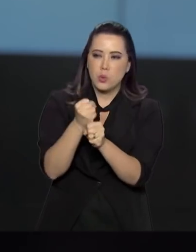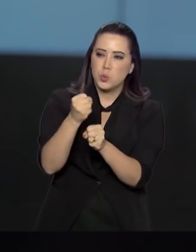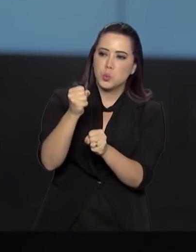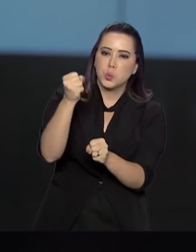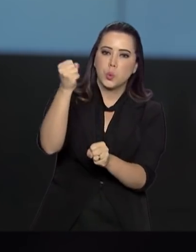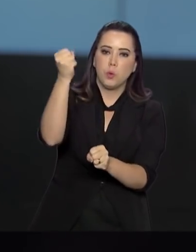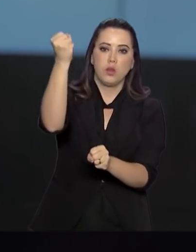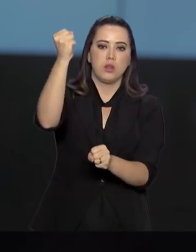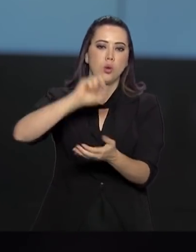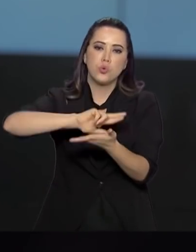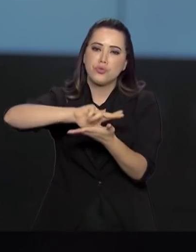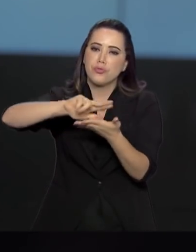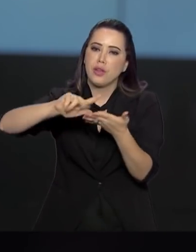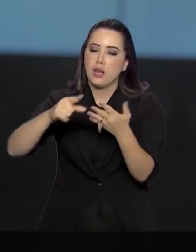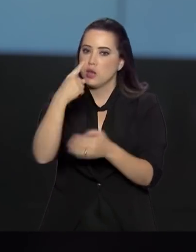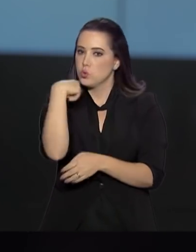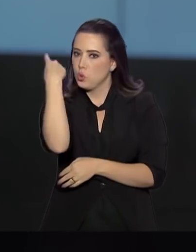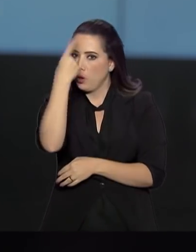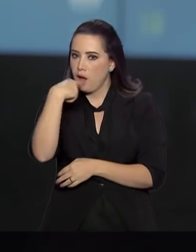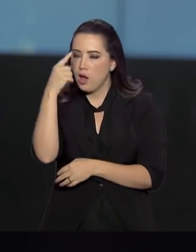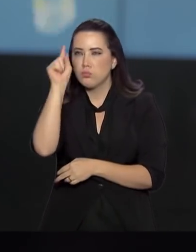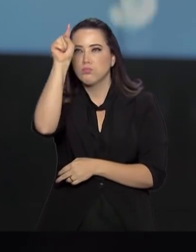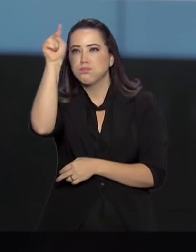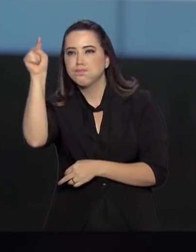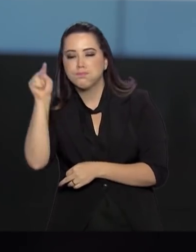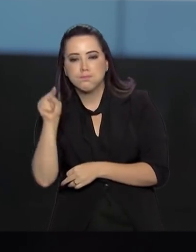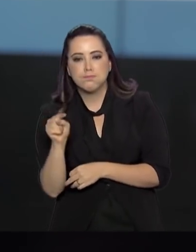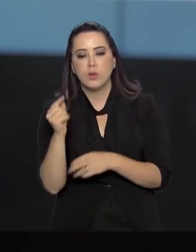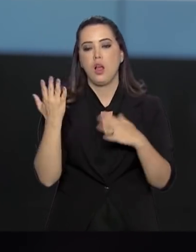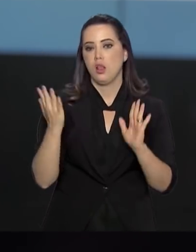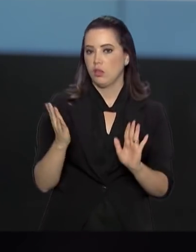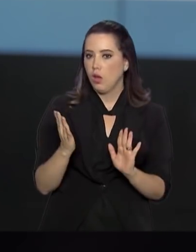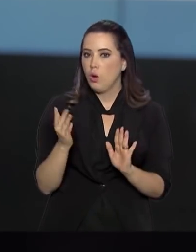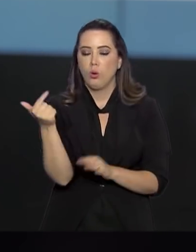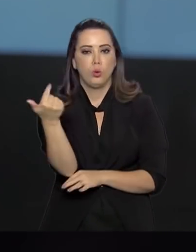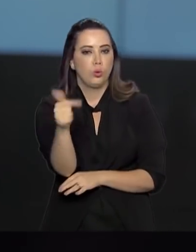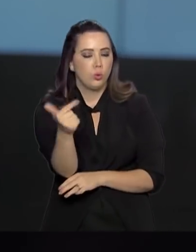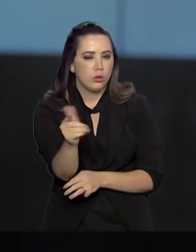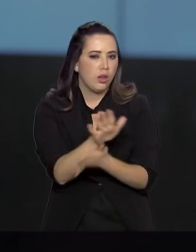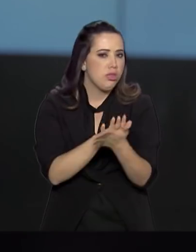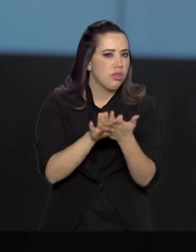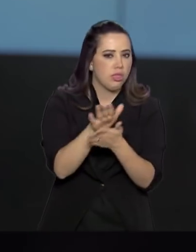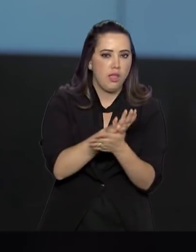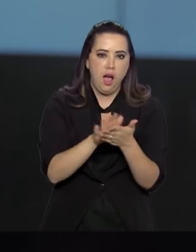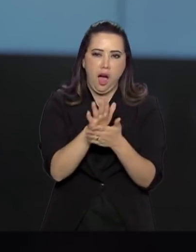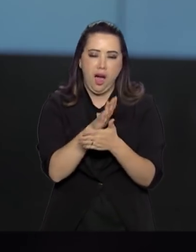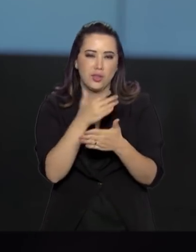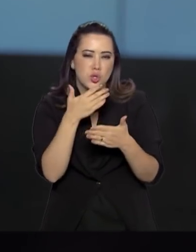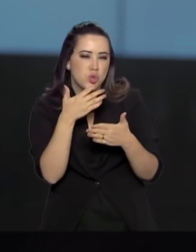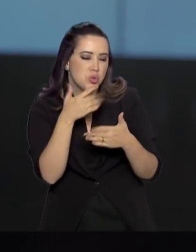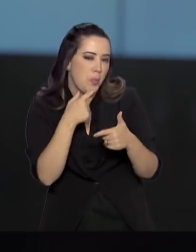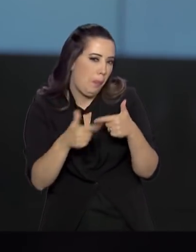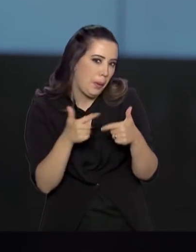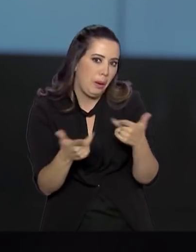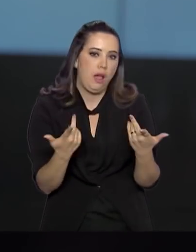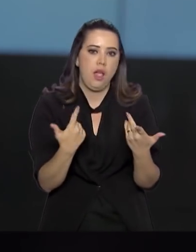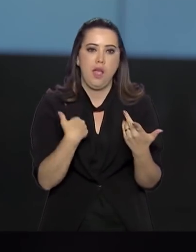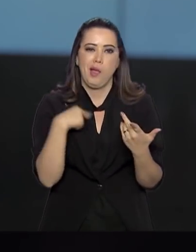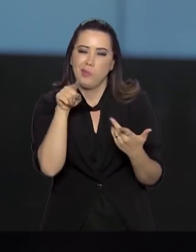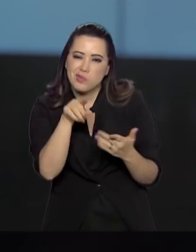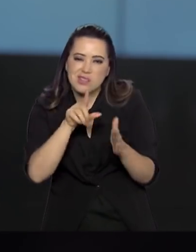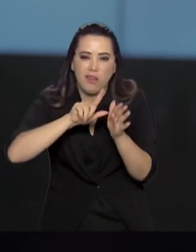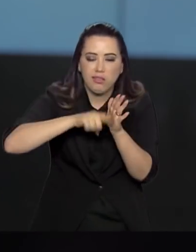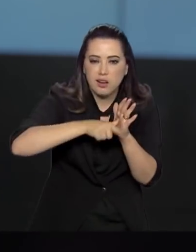existem diferentes fuzos horários. Para que não haja qualquer confusão, que você não venha se